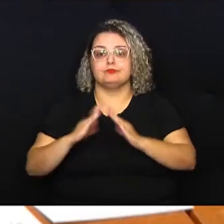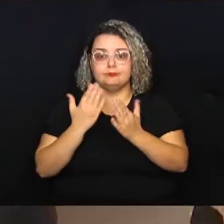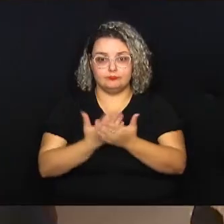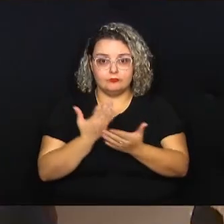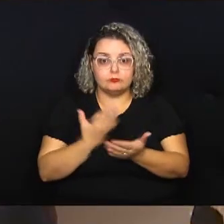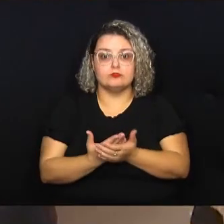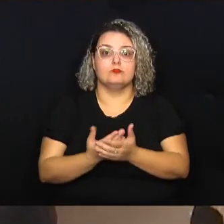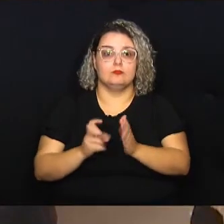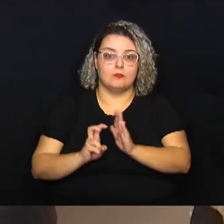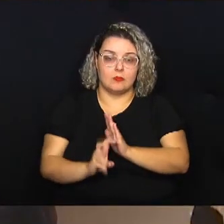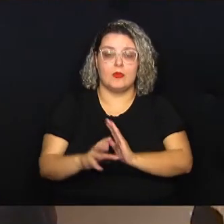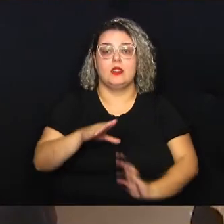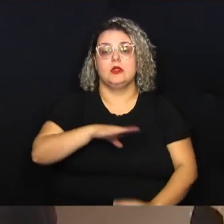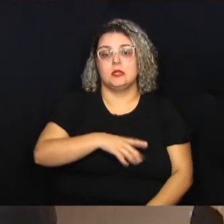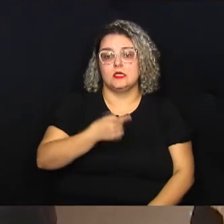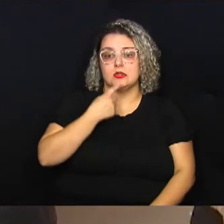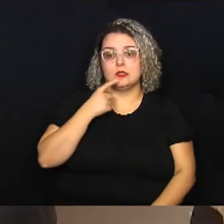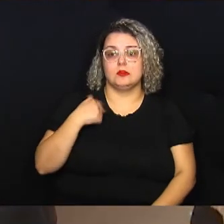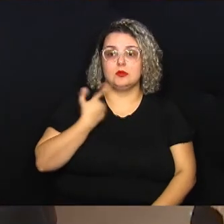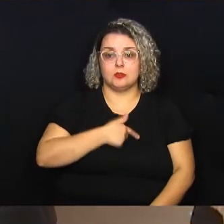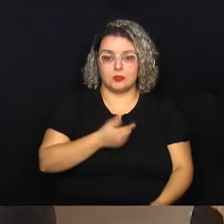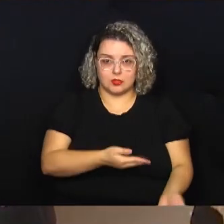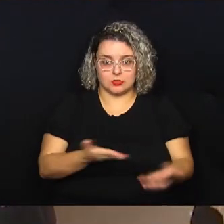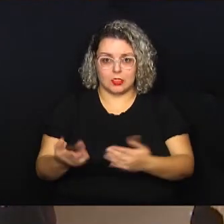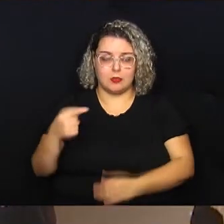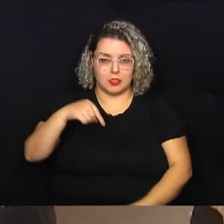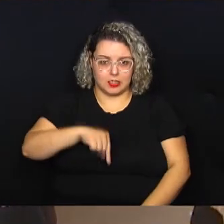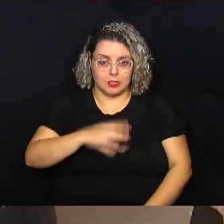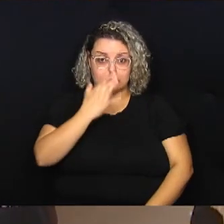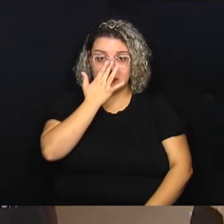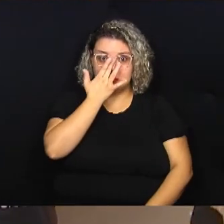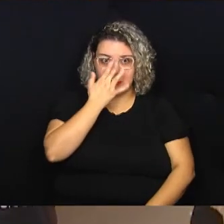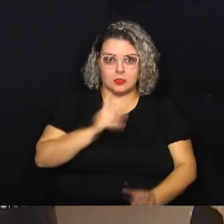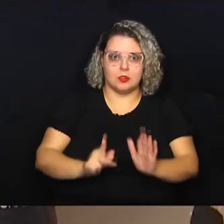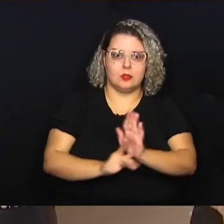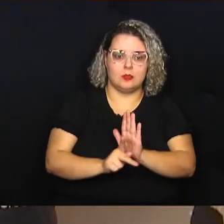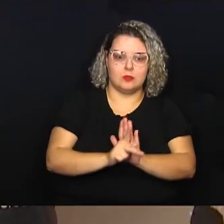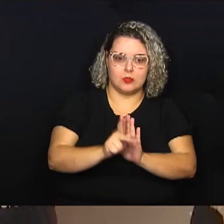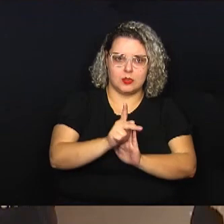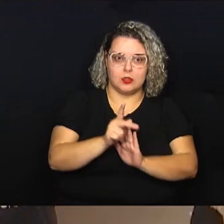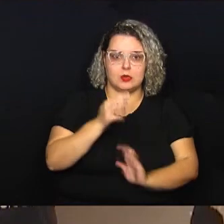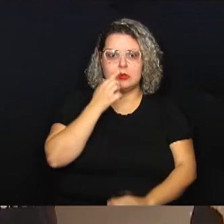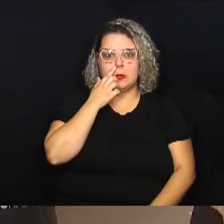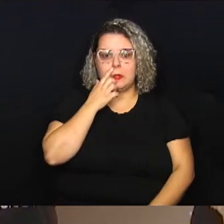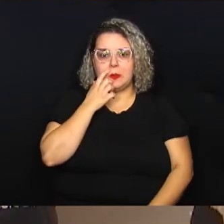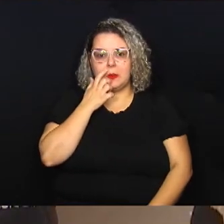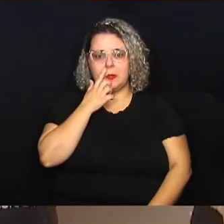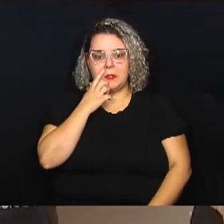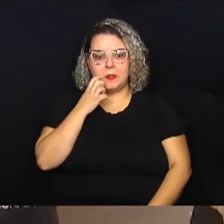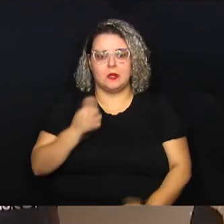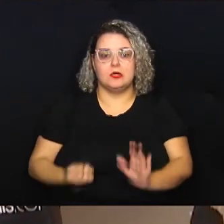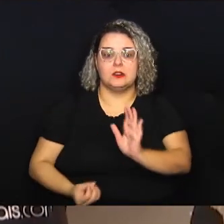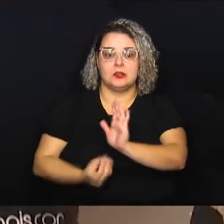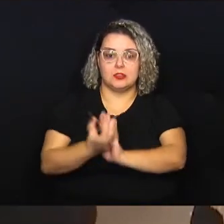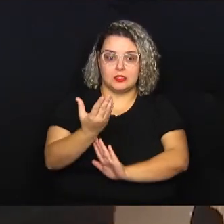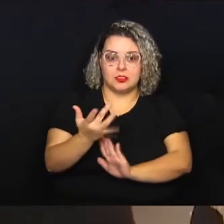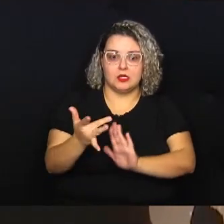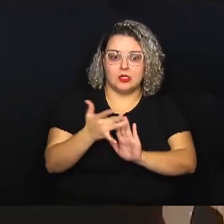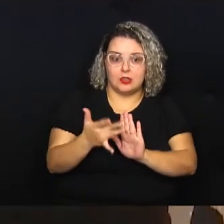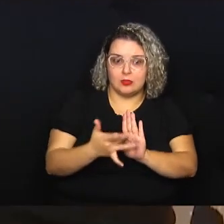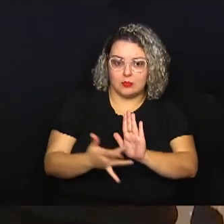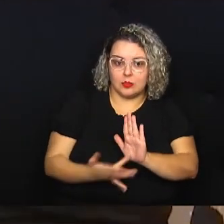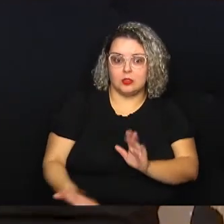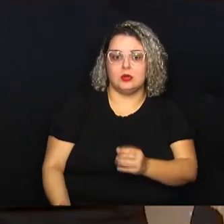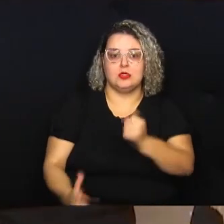em Campinas. Nós apresentamos aqui na casa um projeto que cria o Protocolo de Segurança nas